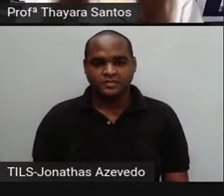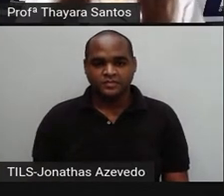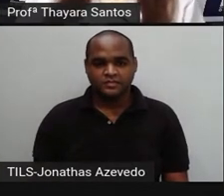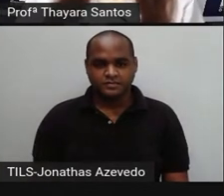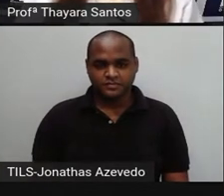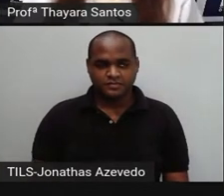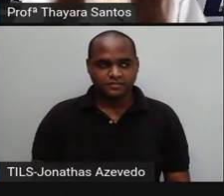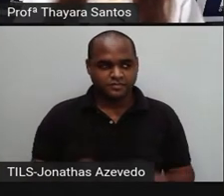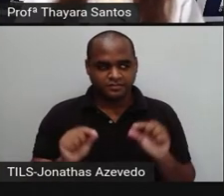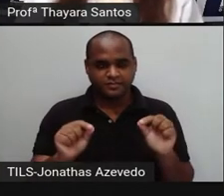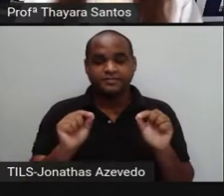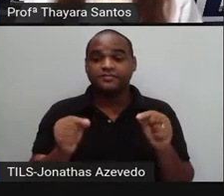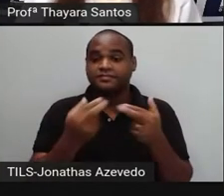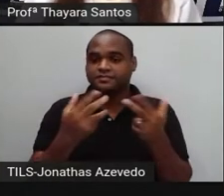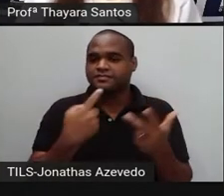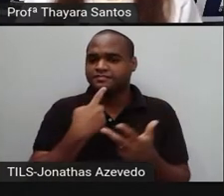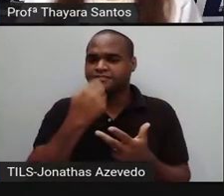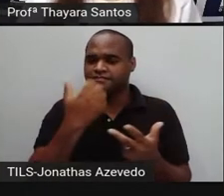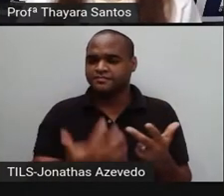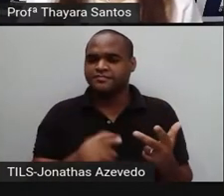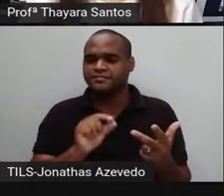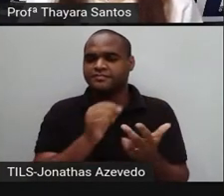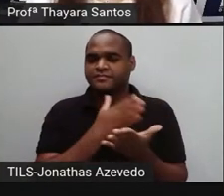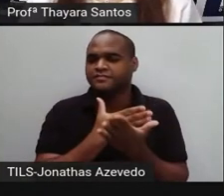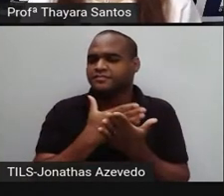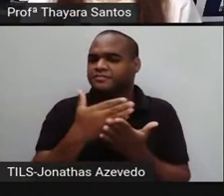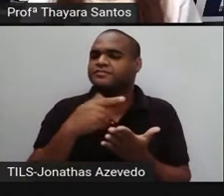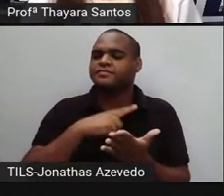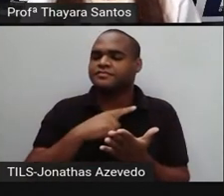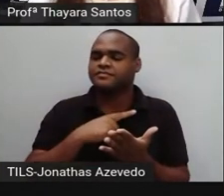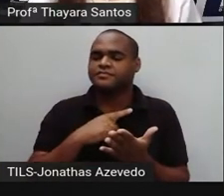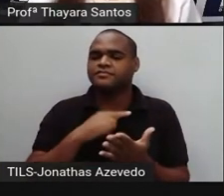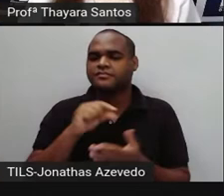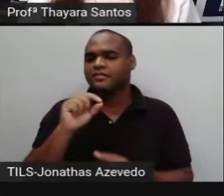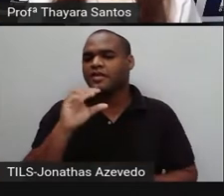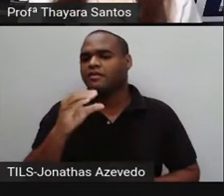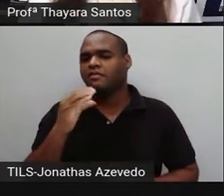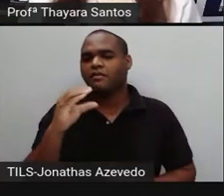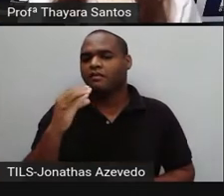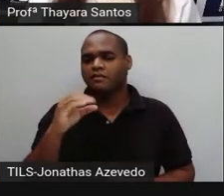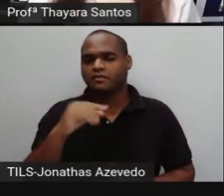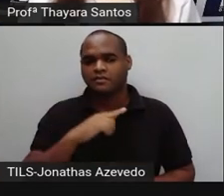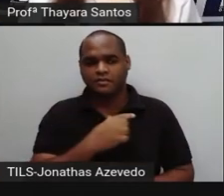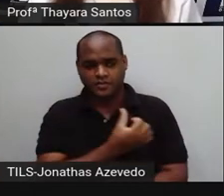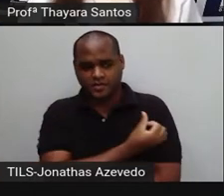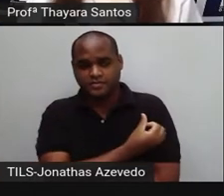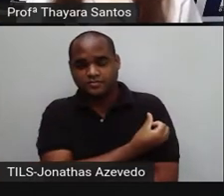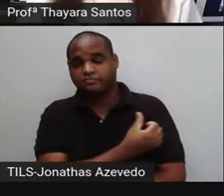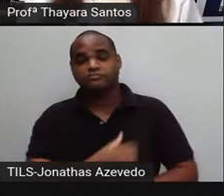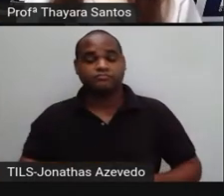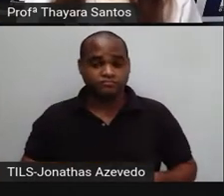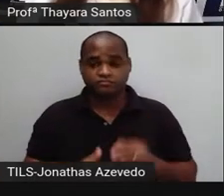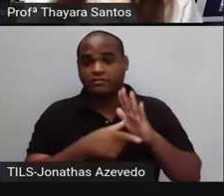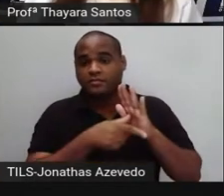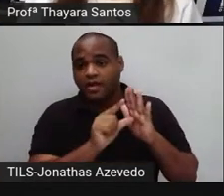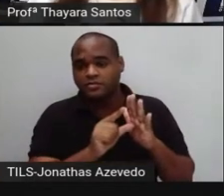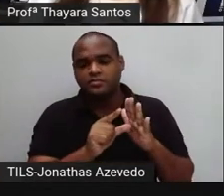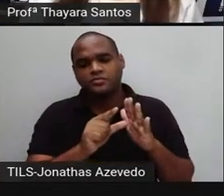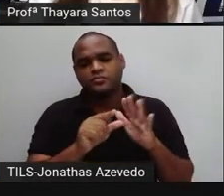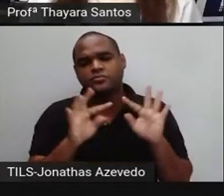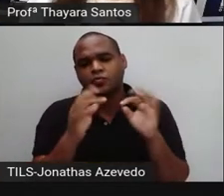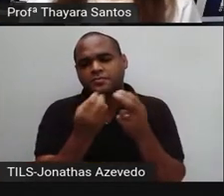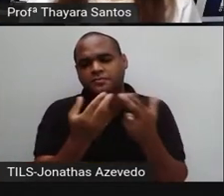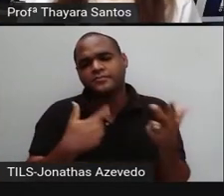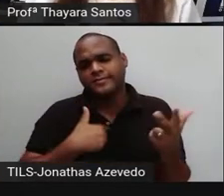Então, como eu já falei, vamos lá agora iniciar nossa aula de ciências do sexto ano. E antes de tudo, como